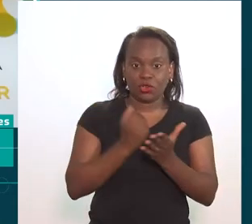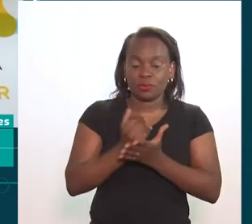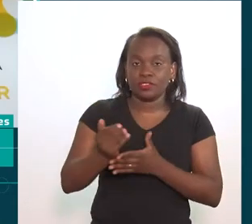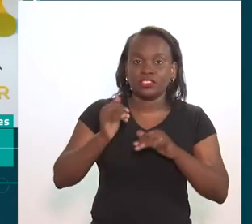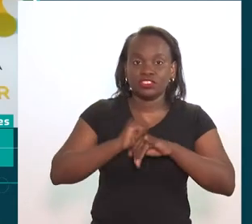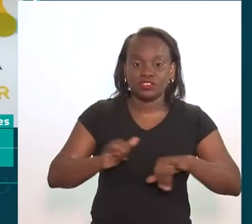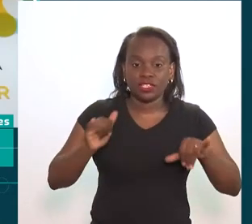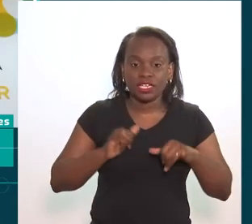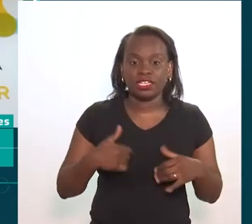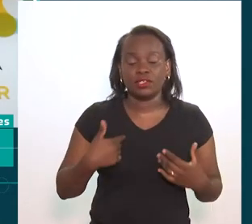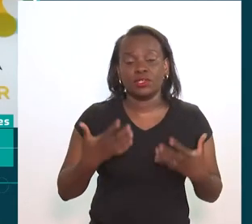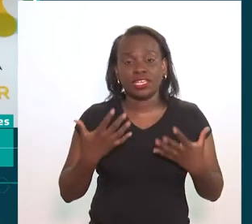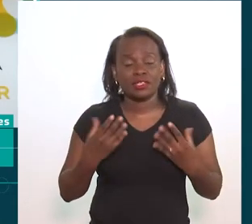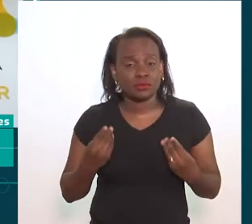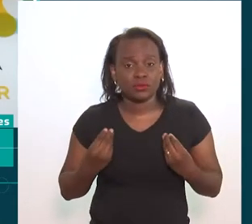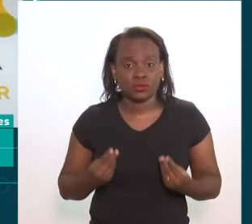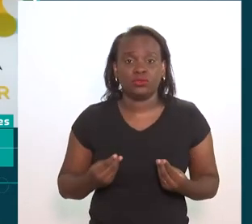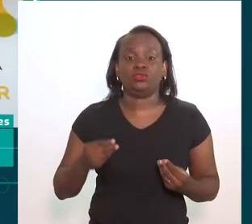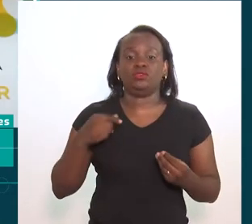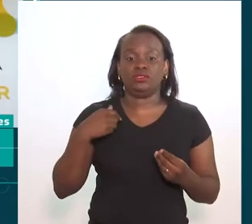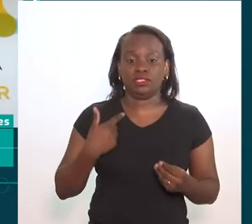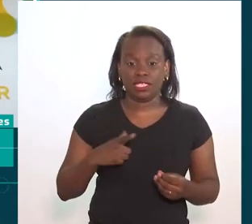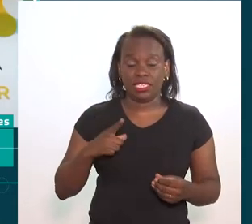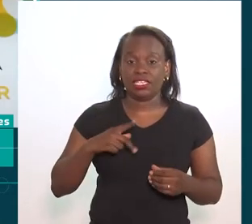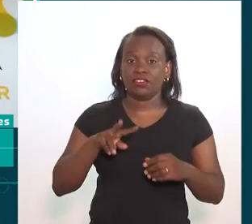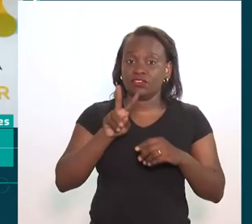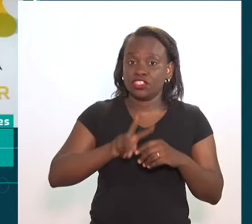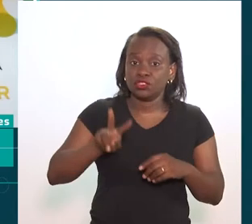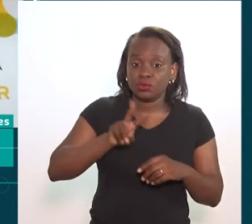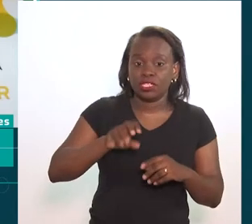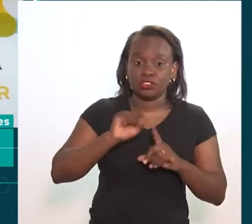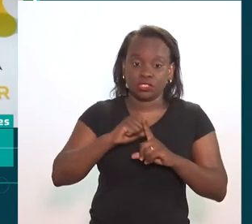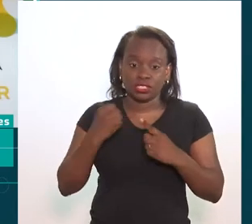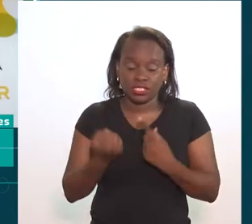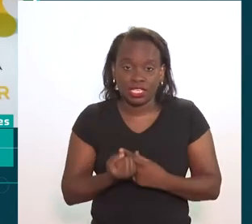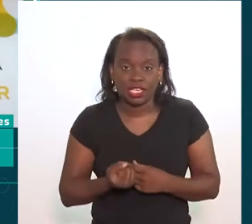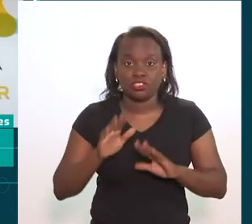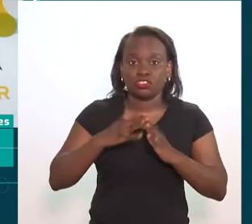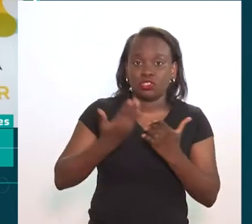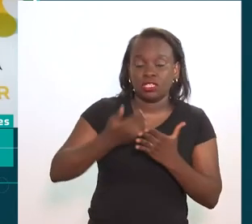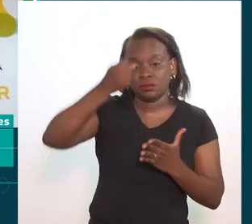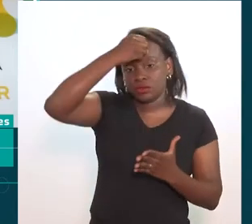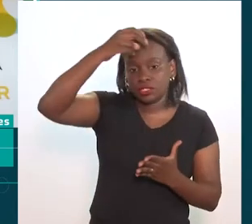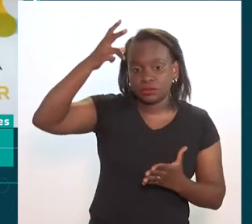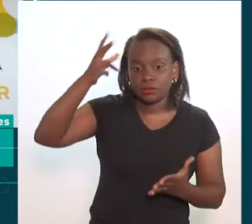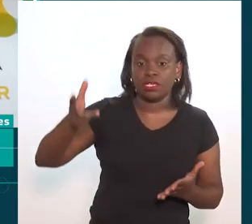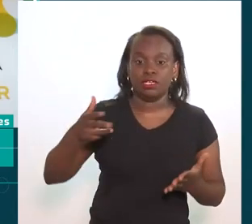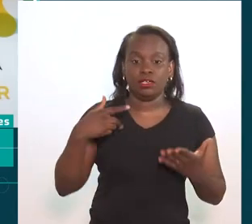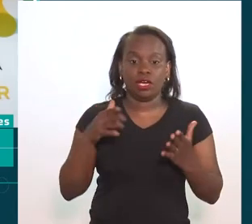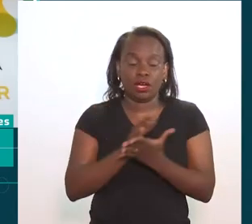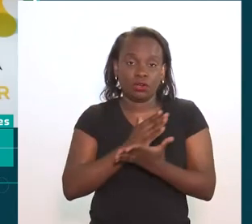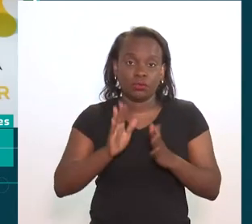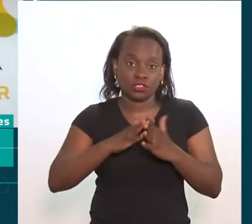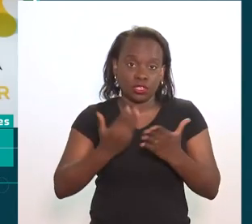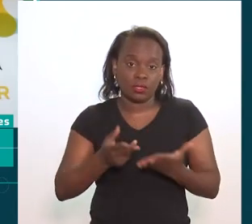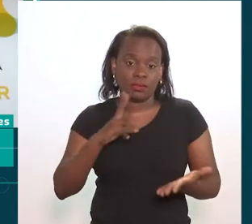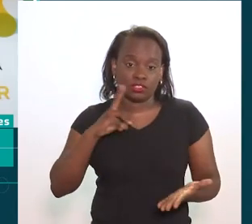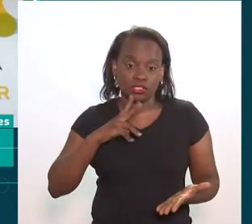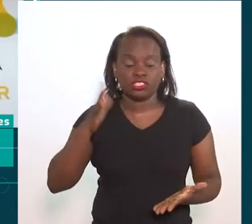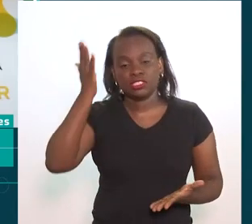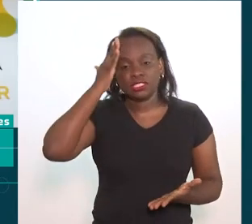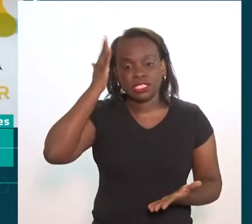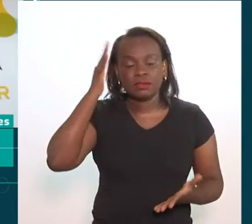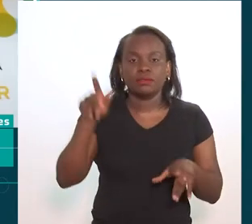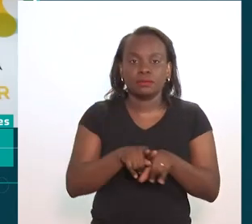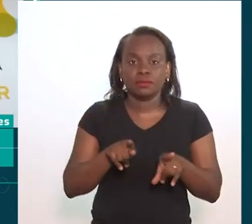Quando eu comecei a divulgar, que eu fui selecionada, e eu comecei a divulgar, e eu queria muito que tivesse pré-vestibular social, que